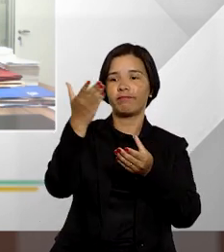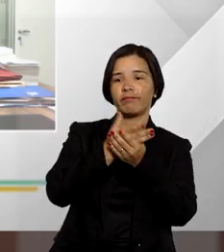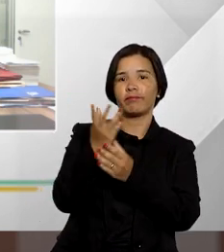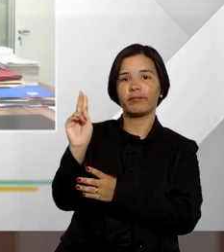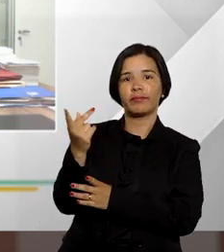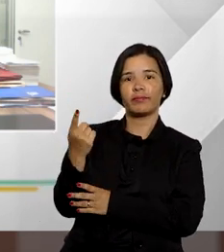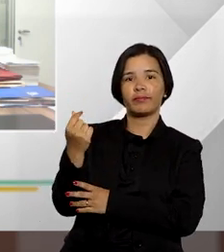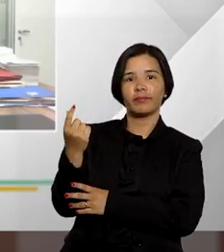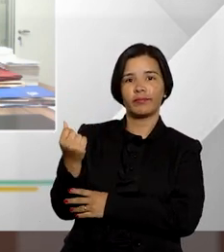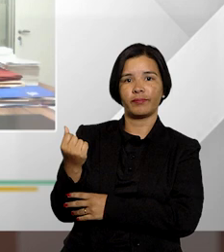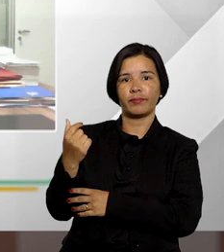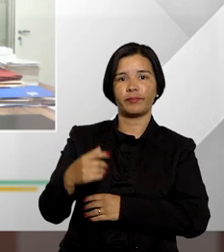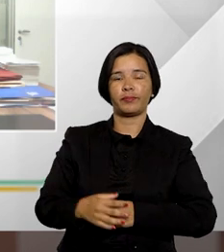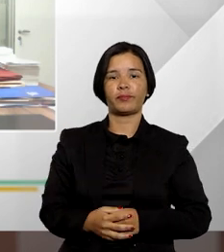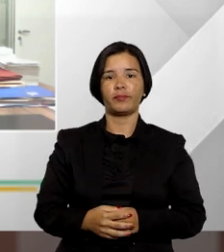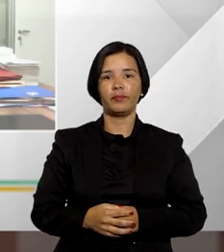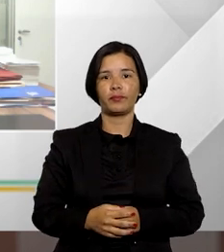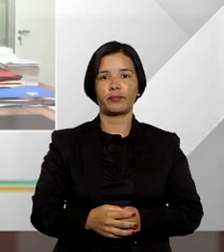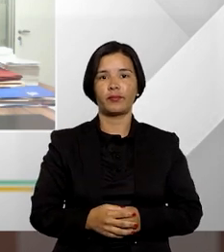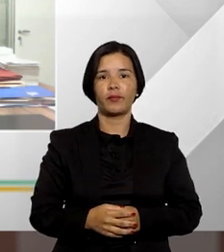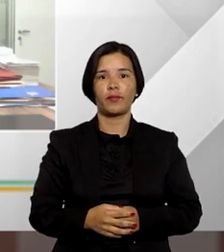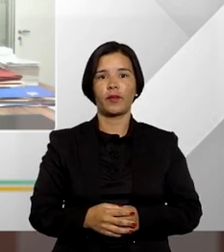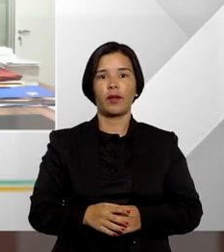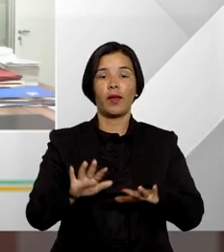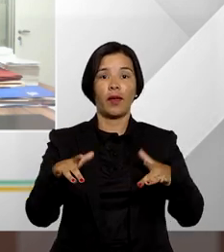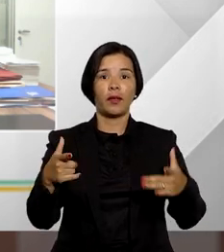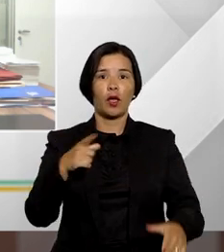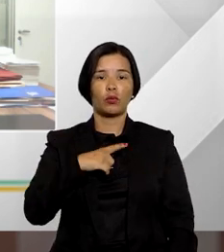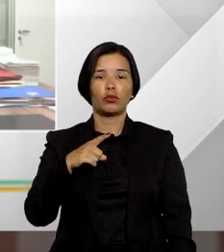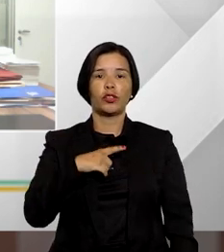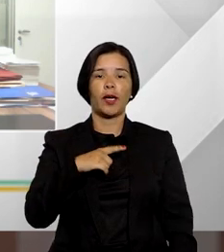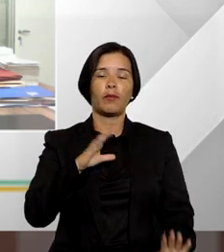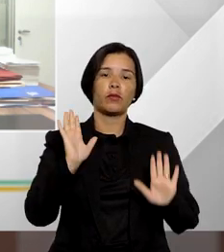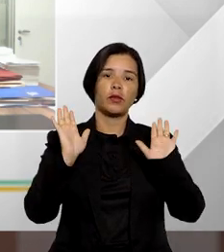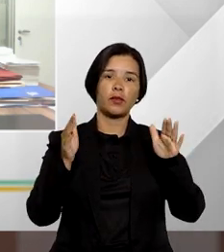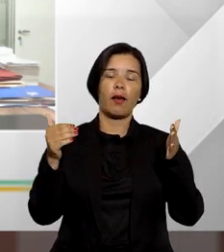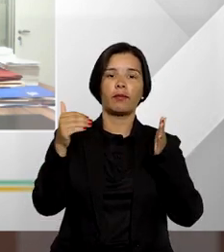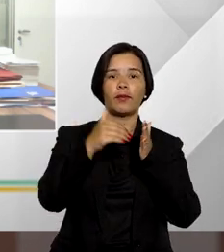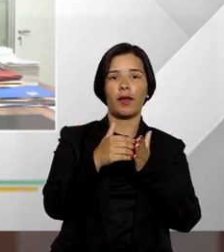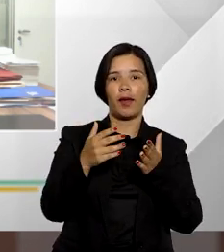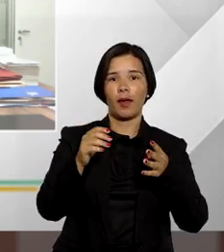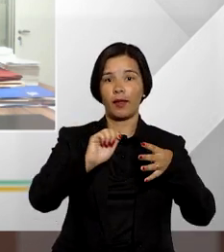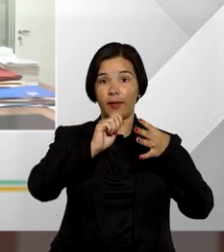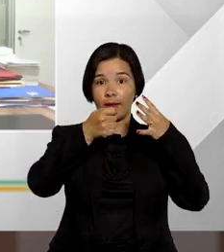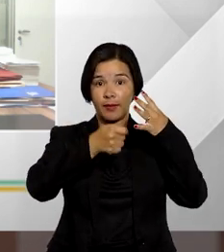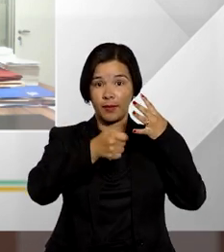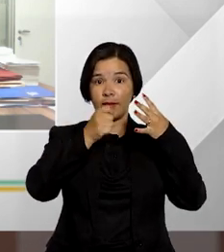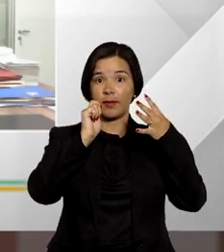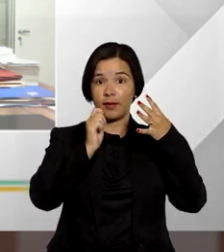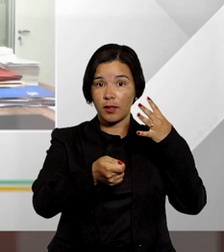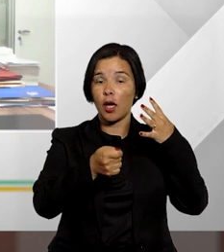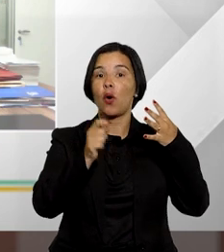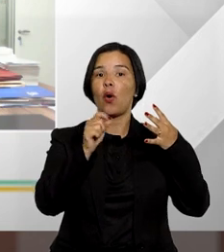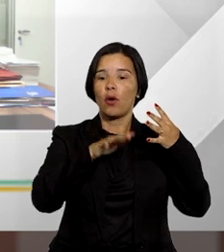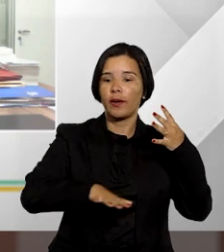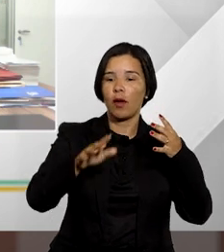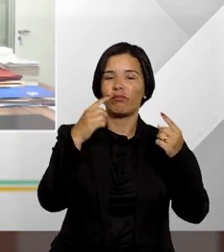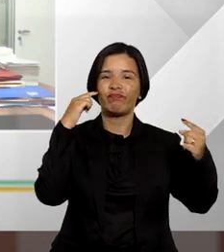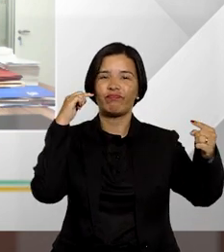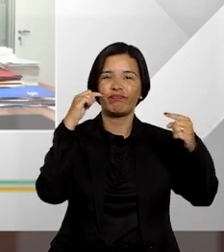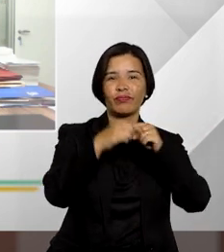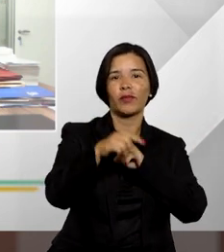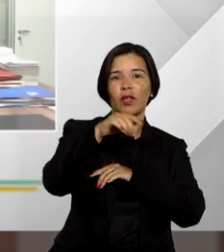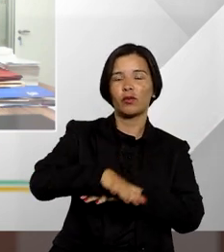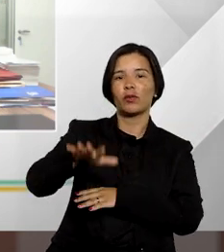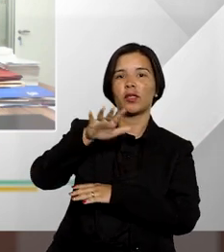tange os honorários de sucumbência Bem nós tínhamos até essa decisão da corte especial uma grande divergência no âmbito